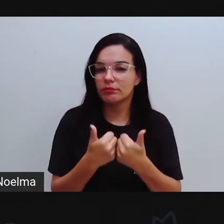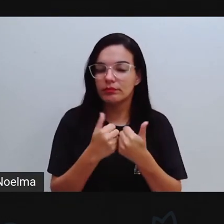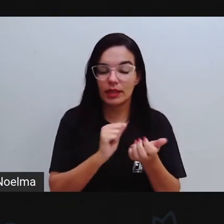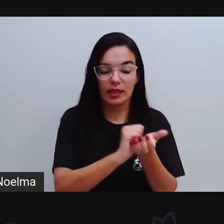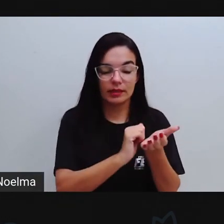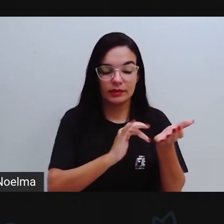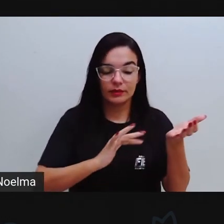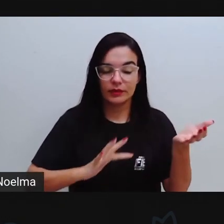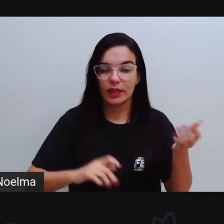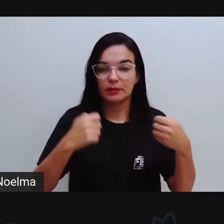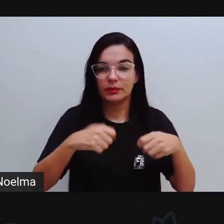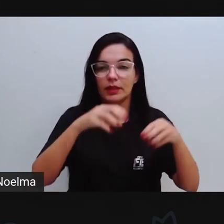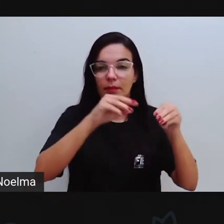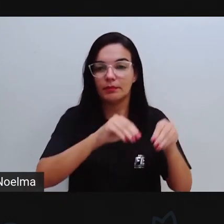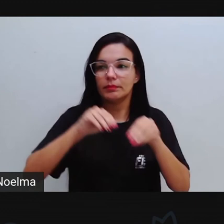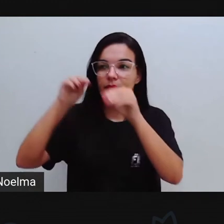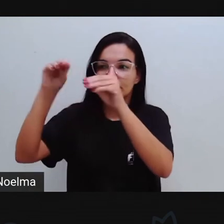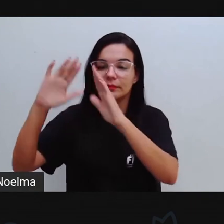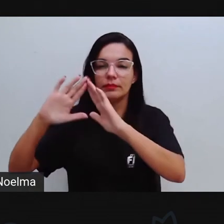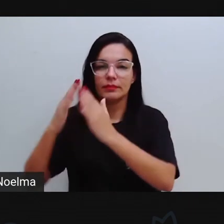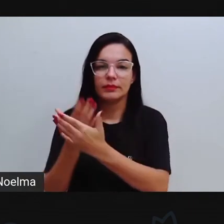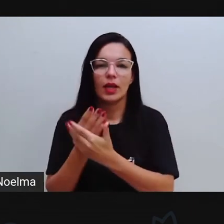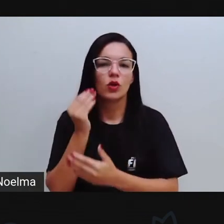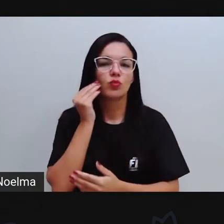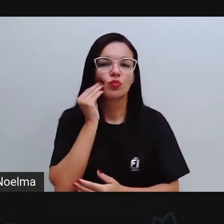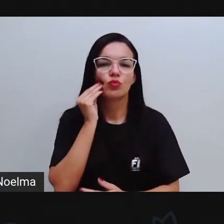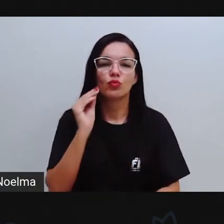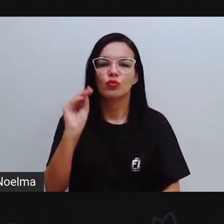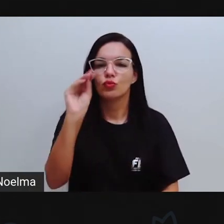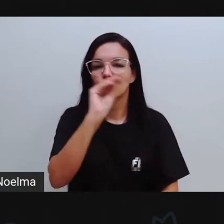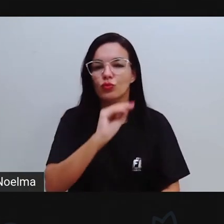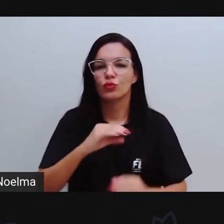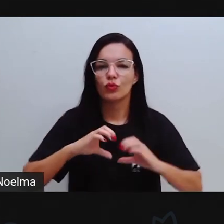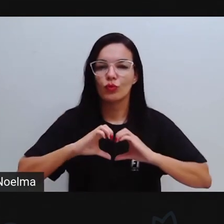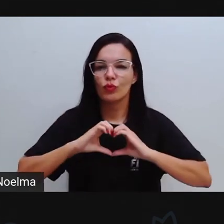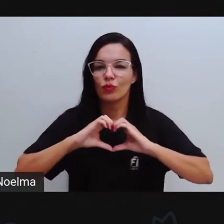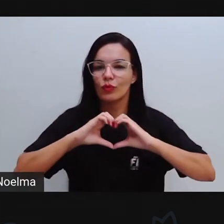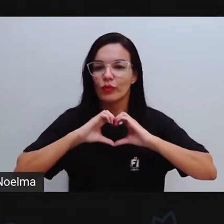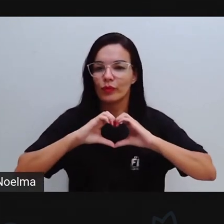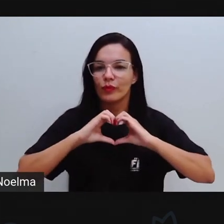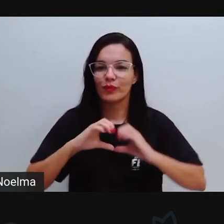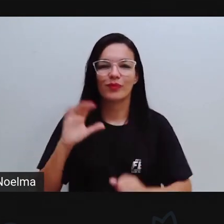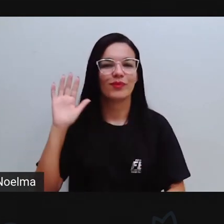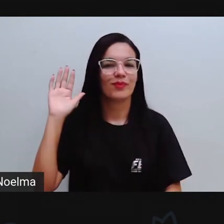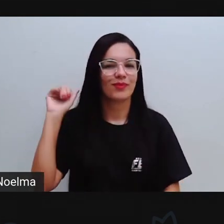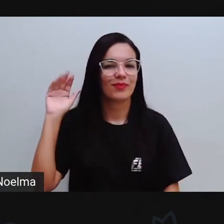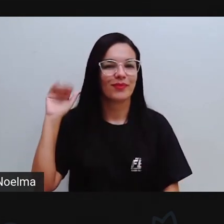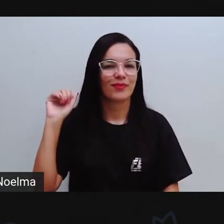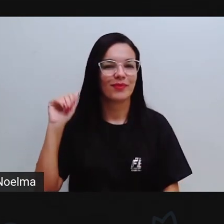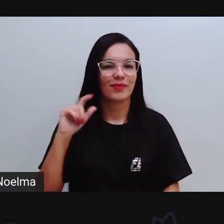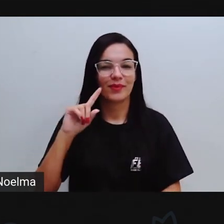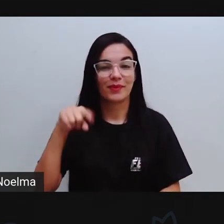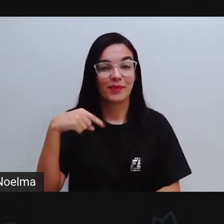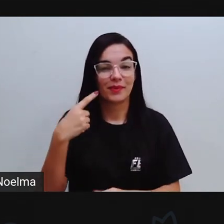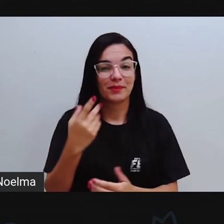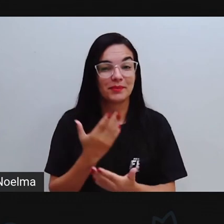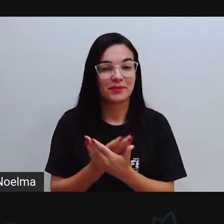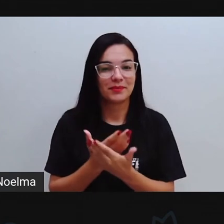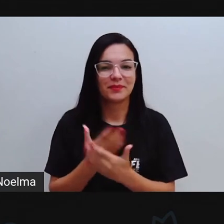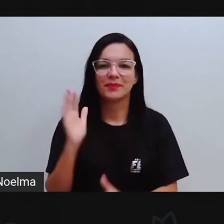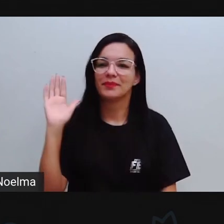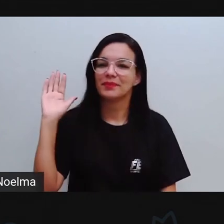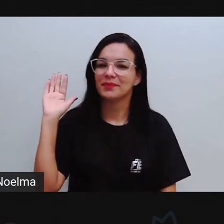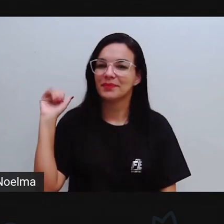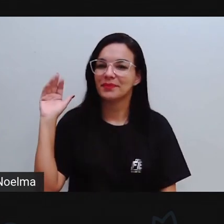ser devolvidas às escolas de vocês. Um beijo no coração de cada um de vocês e a gente se encontra na próxima aula.